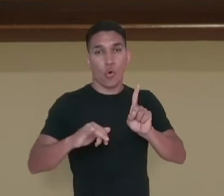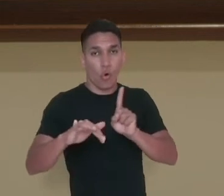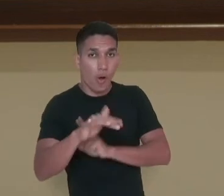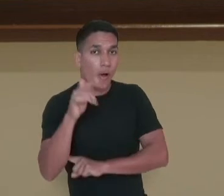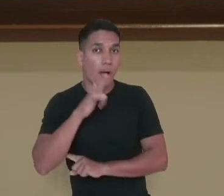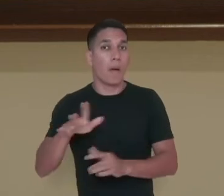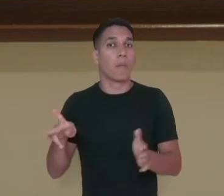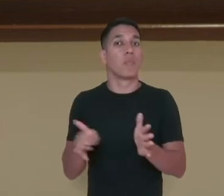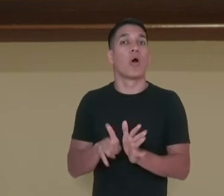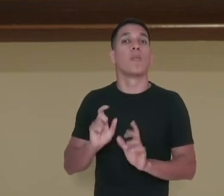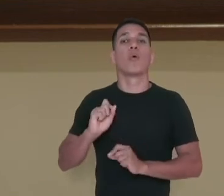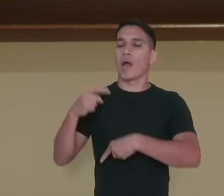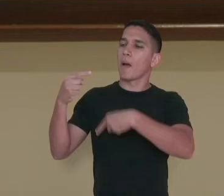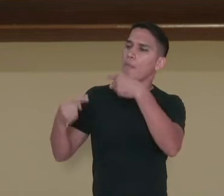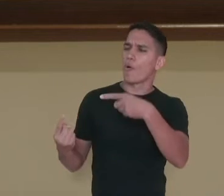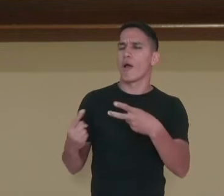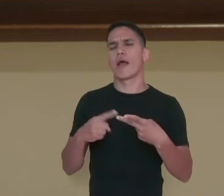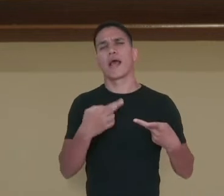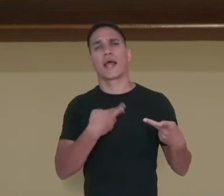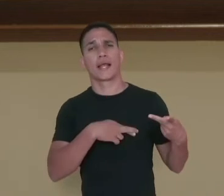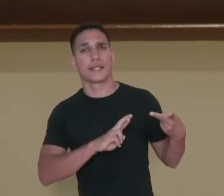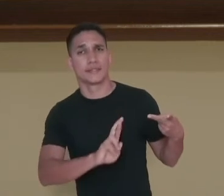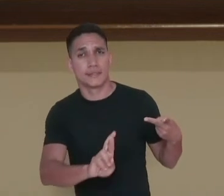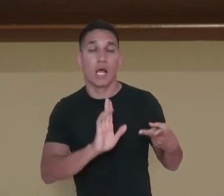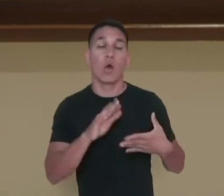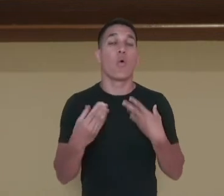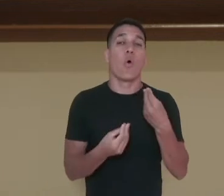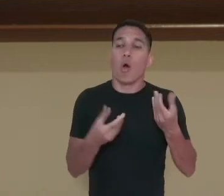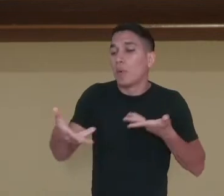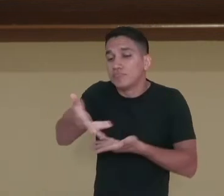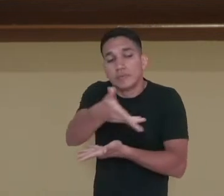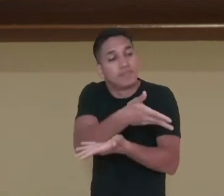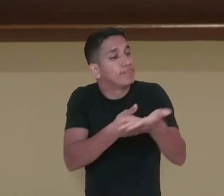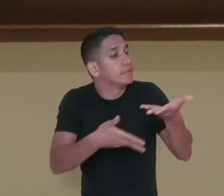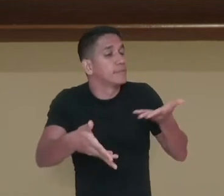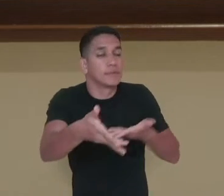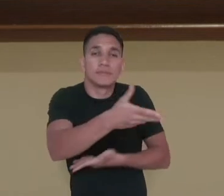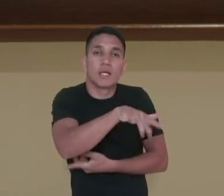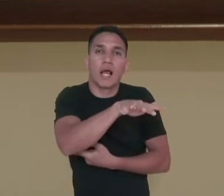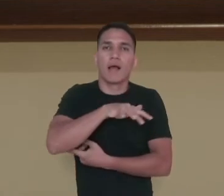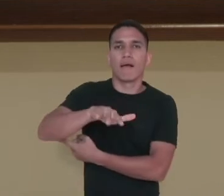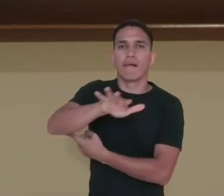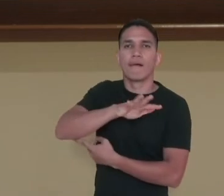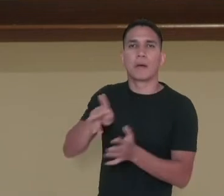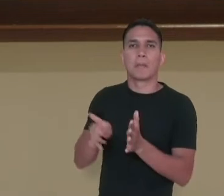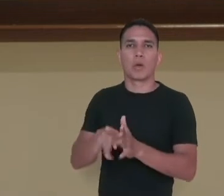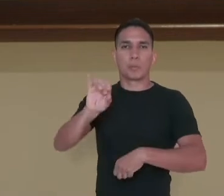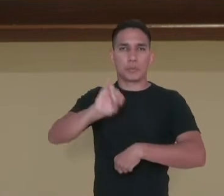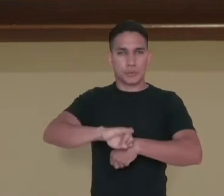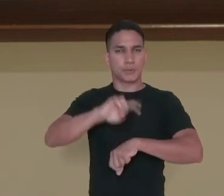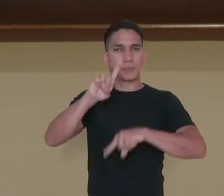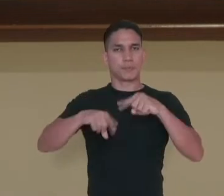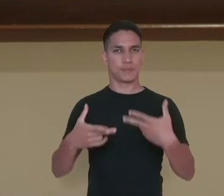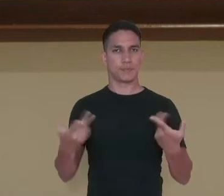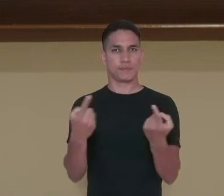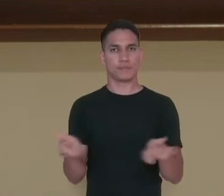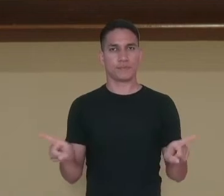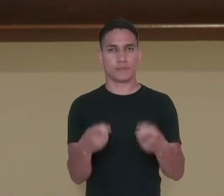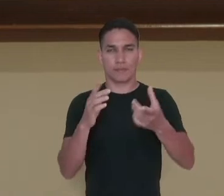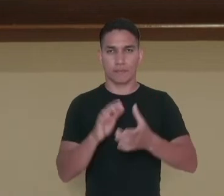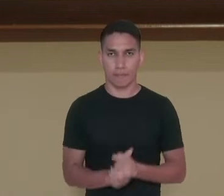inserido a política, a religião, como se relacionam esses meios com esses instrumentos musicais.